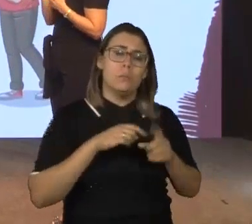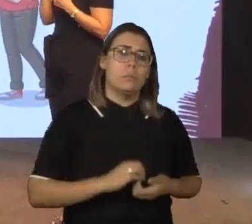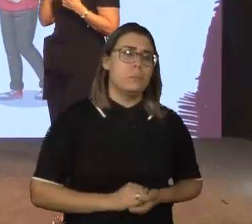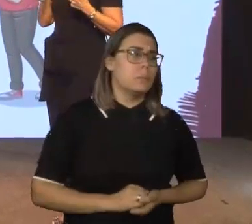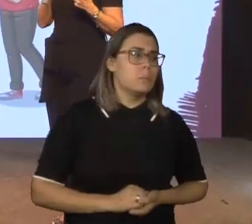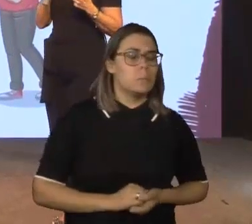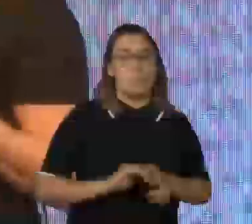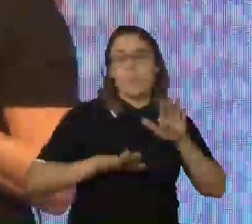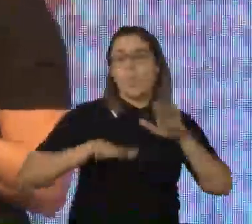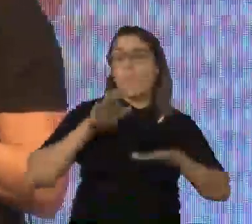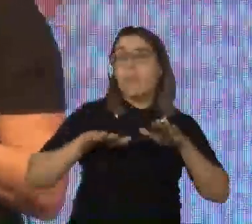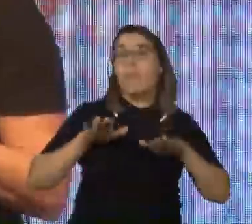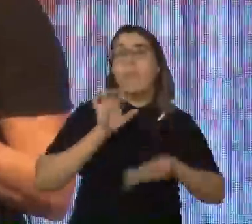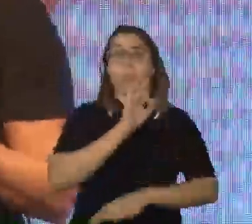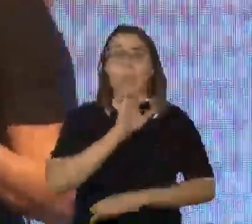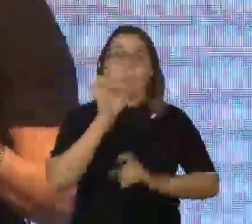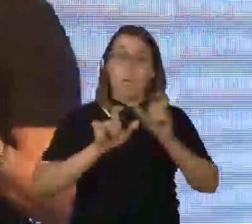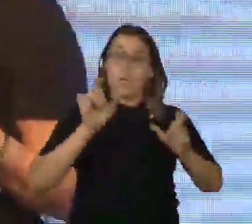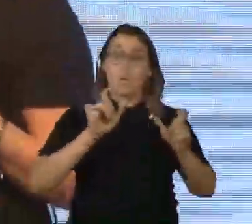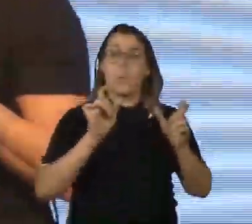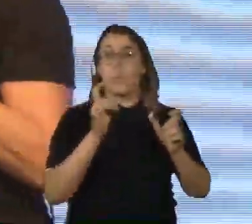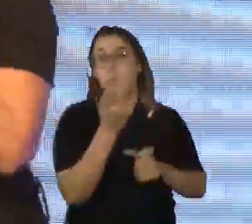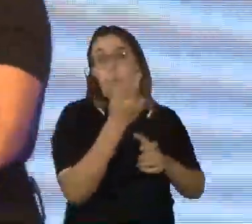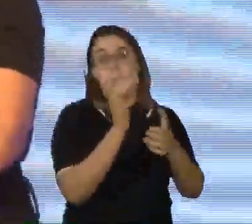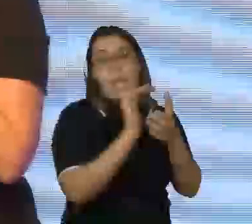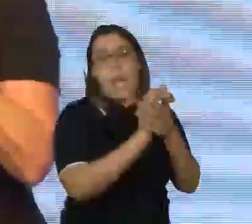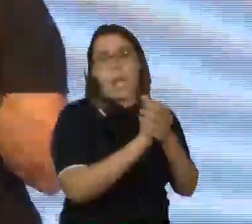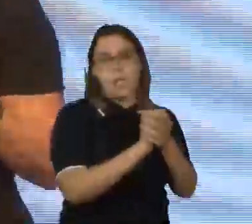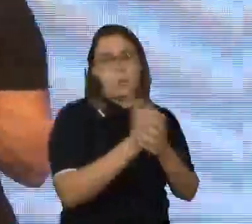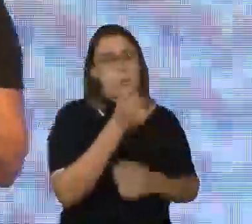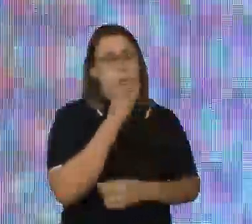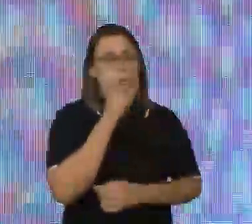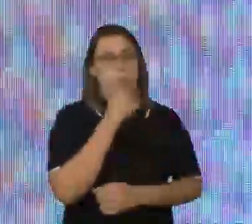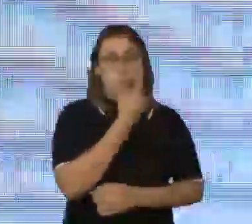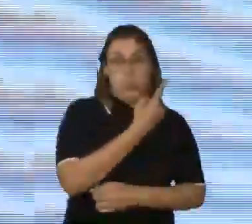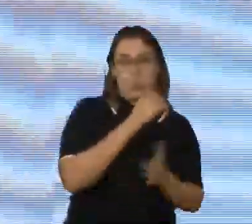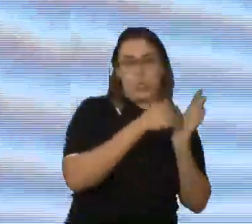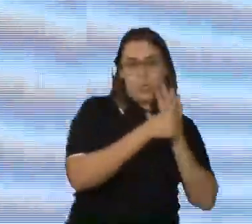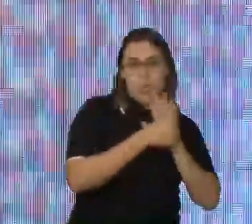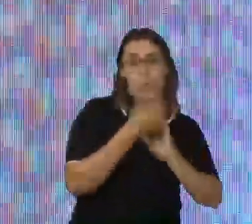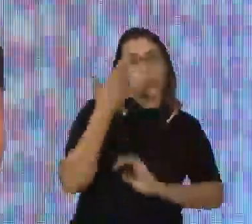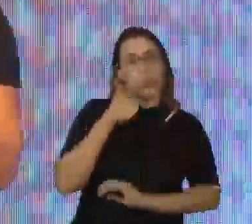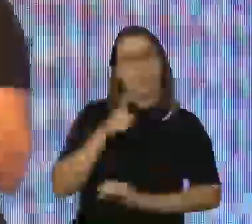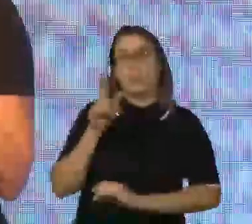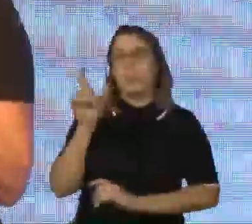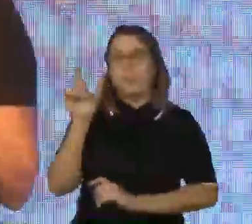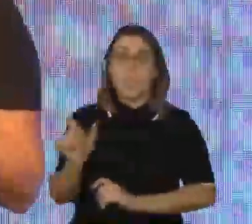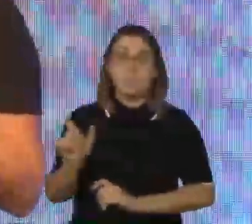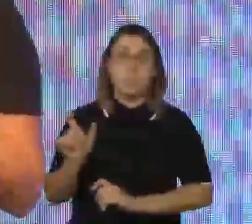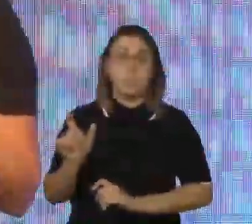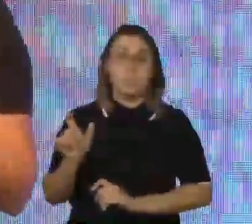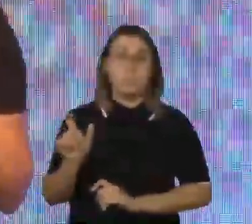Vai depender muito da característica do casal. Se no casal nós temos um que tenha síndrome de Down e o outro não, a